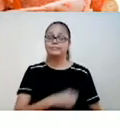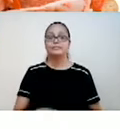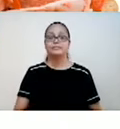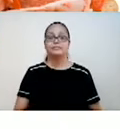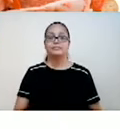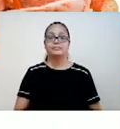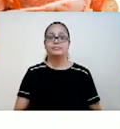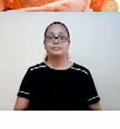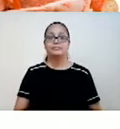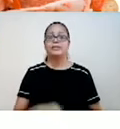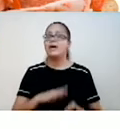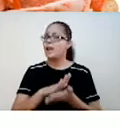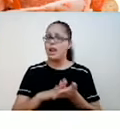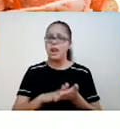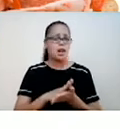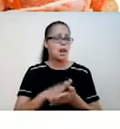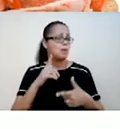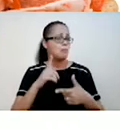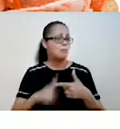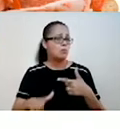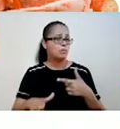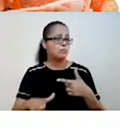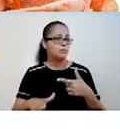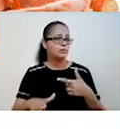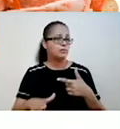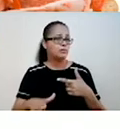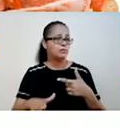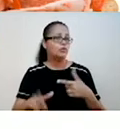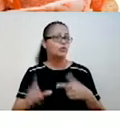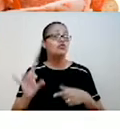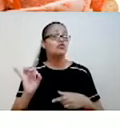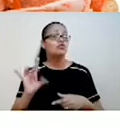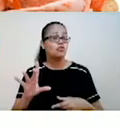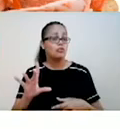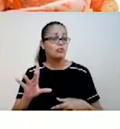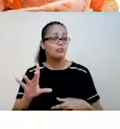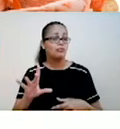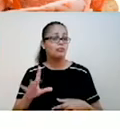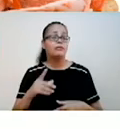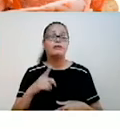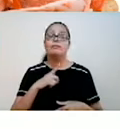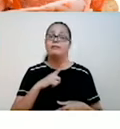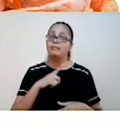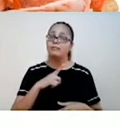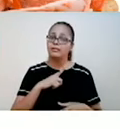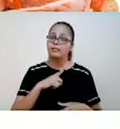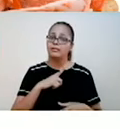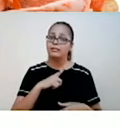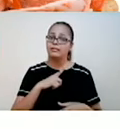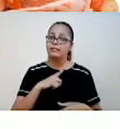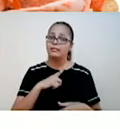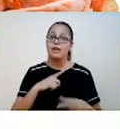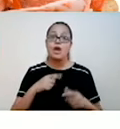Só tem de ser, ó. Só tem de ser o quê? Controlado. Adequado. We may have fats because it's